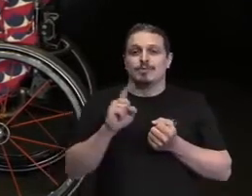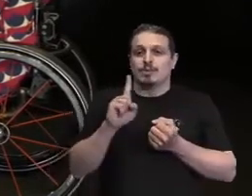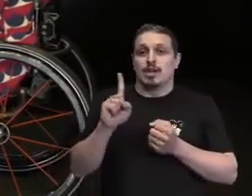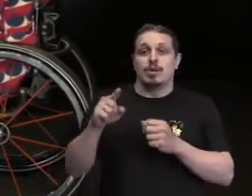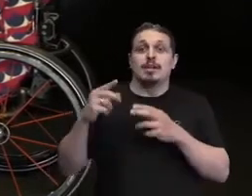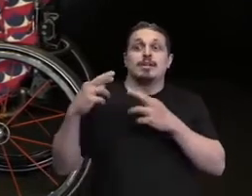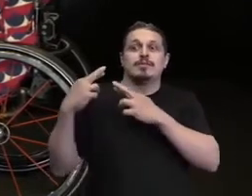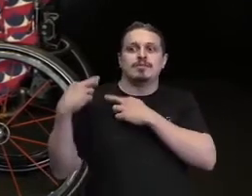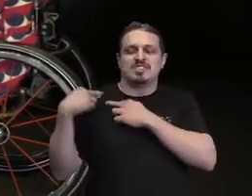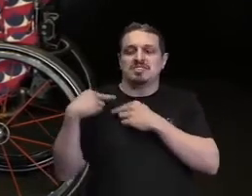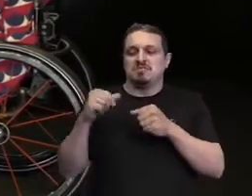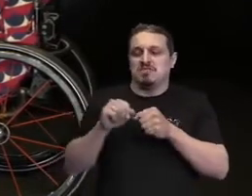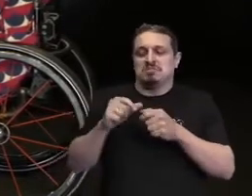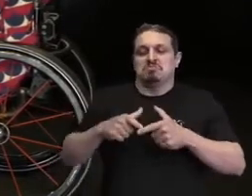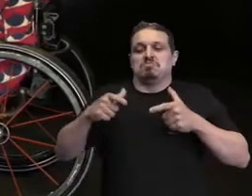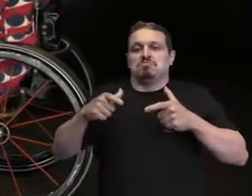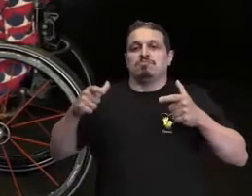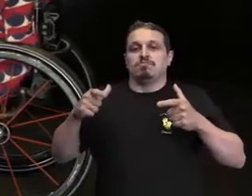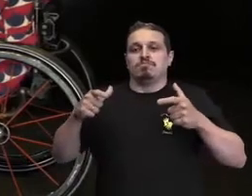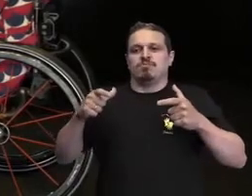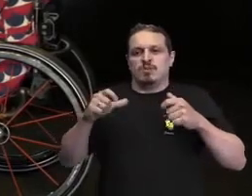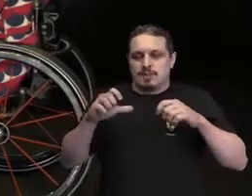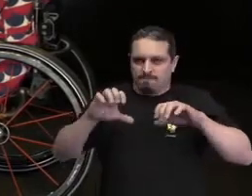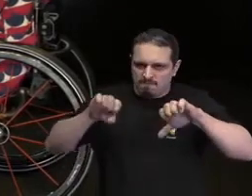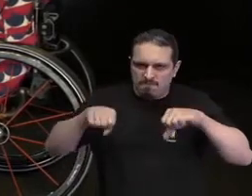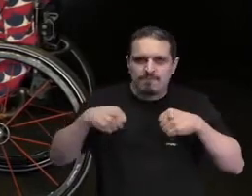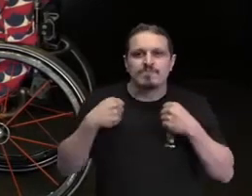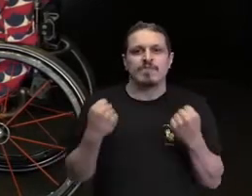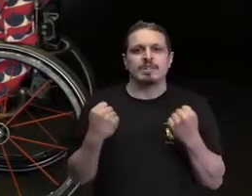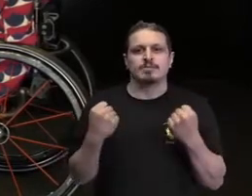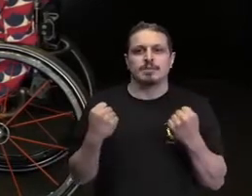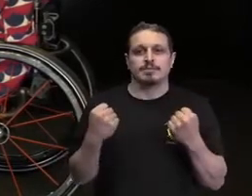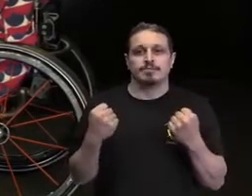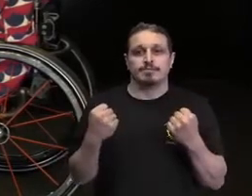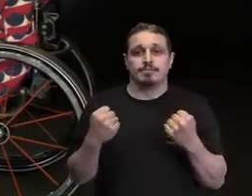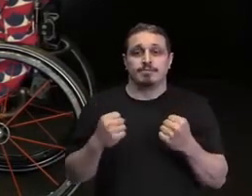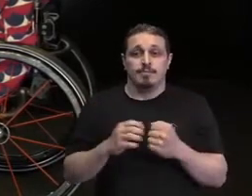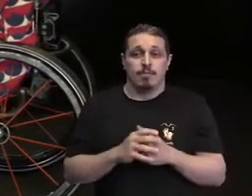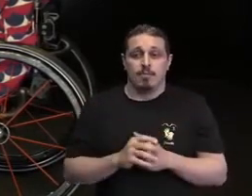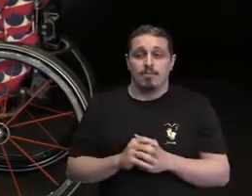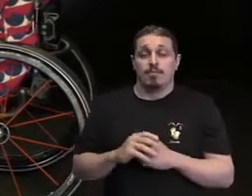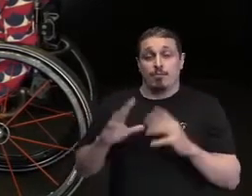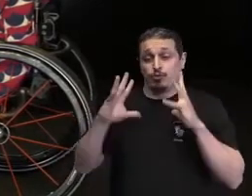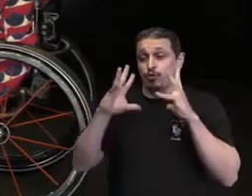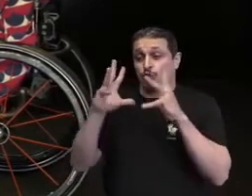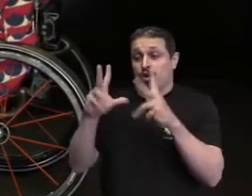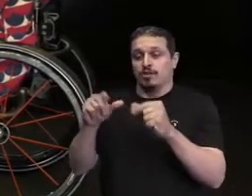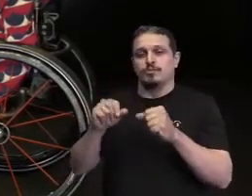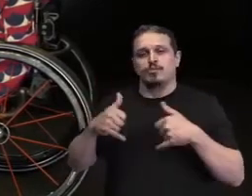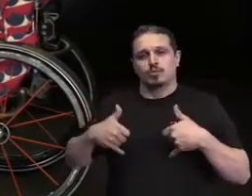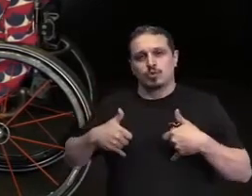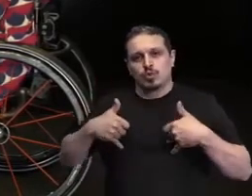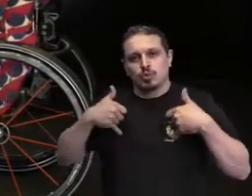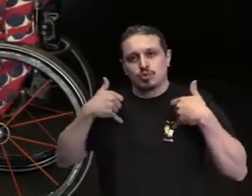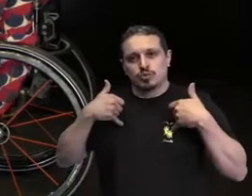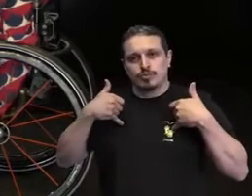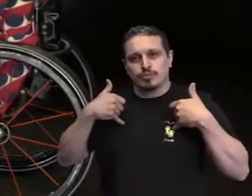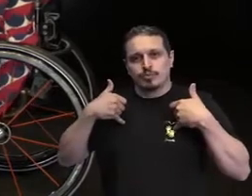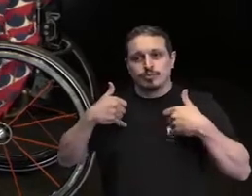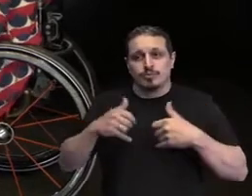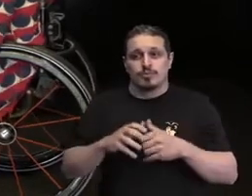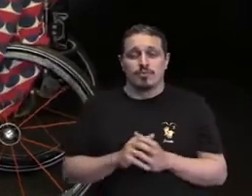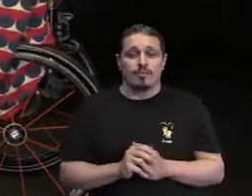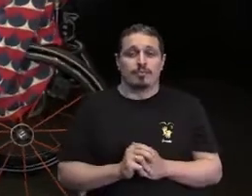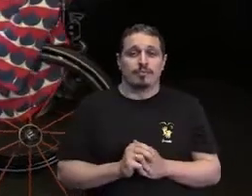inchado no bom sentido. Toda a honra e toda a glória ao chamar o próximo mentor, Mário Sérgio